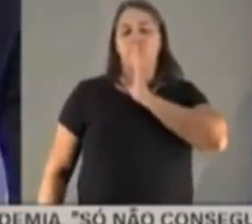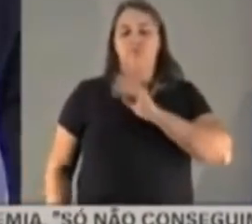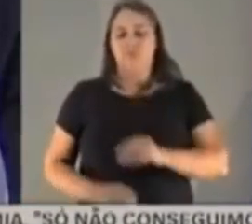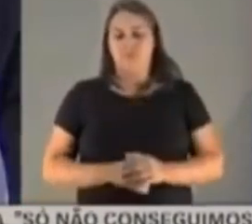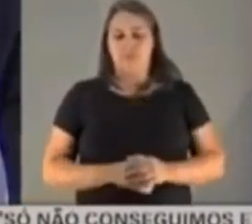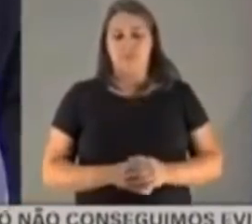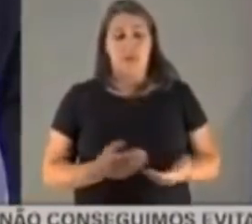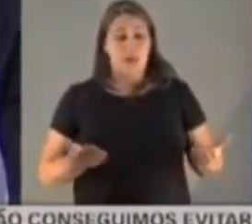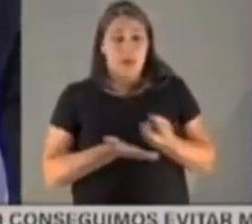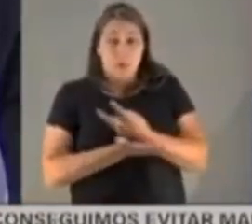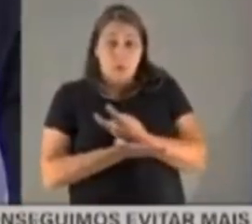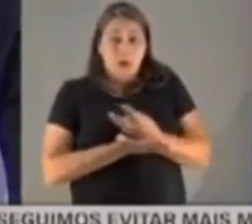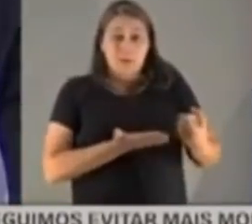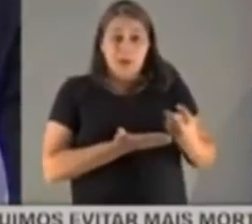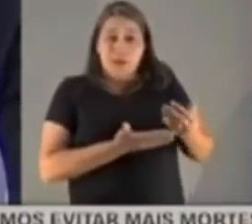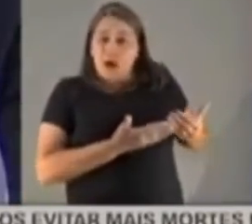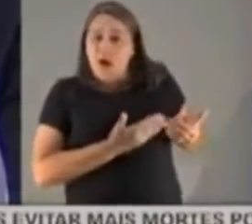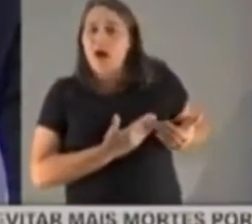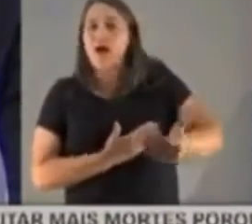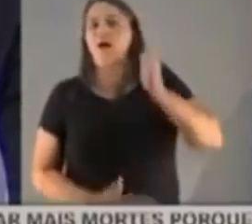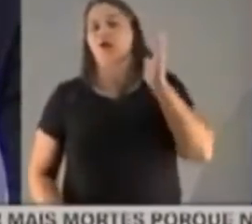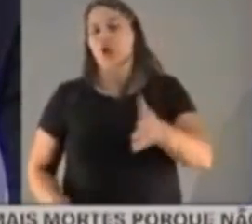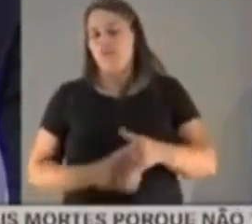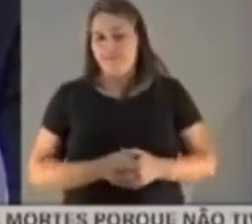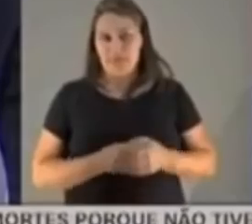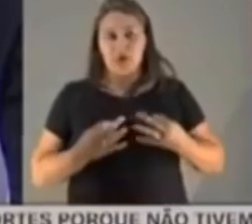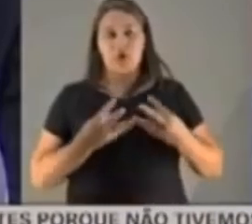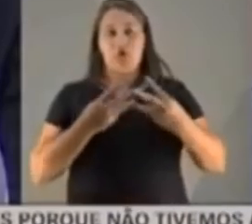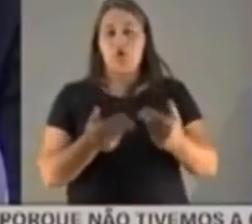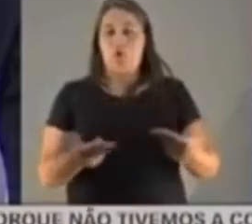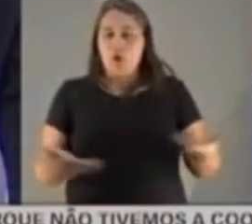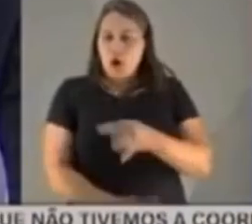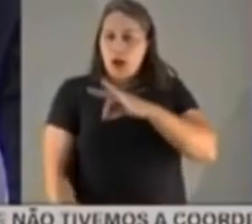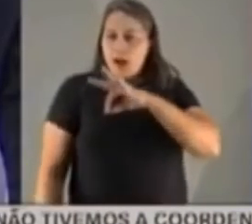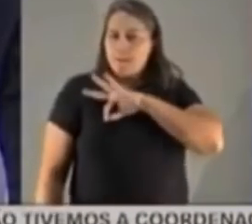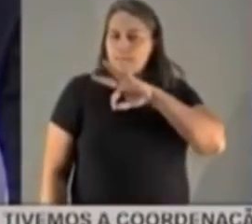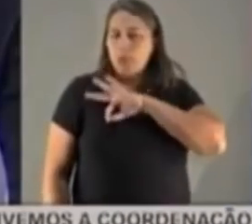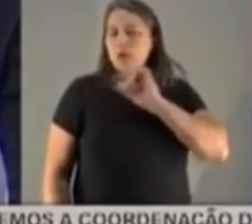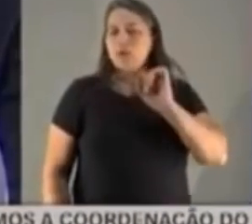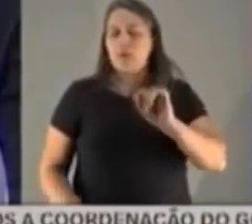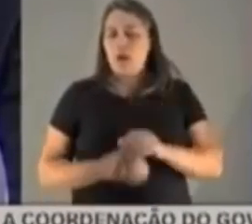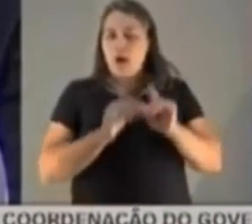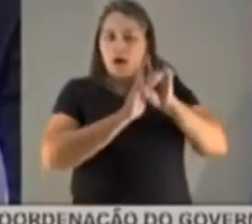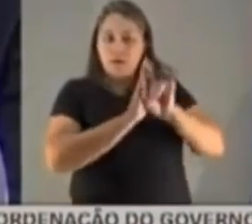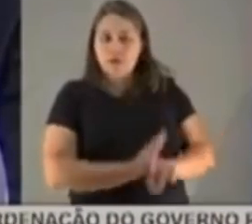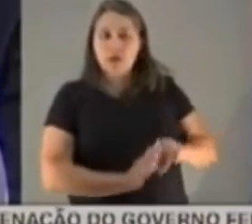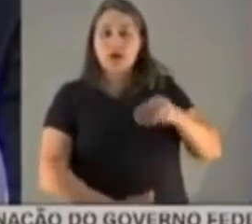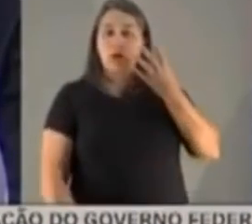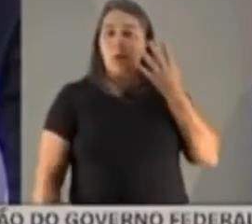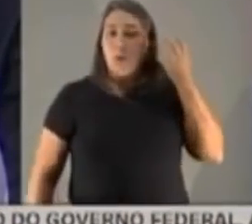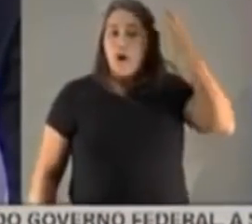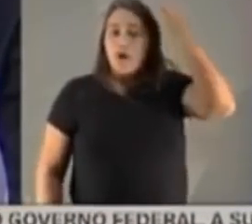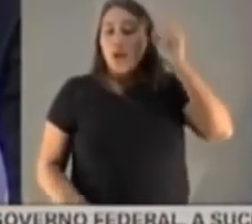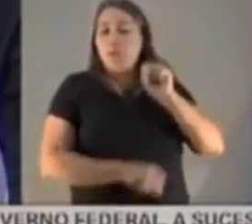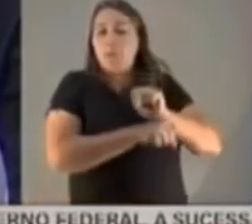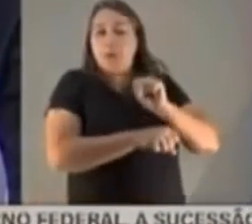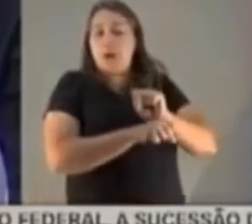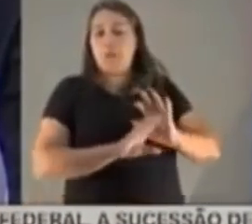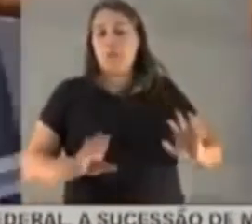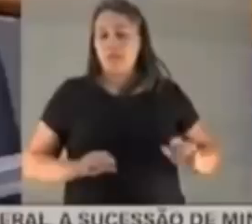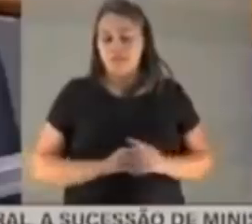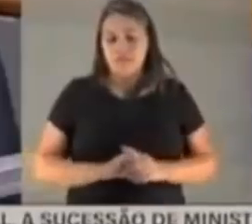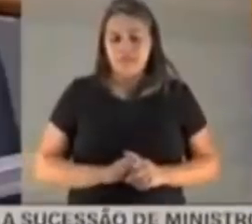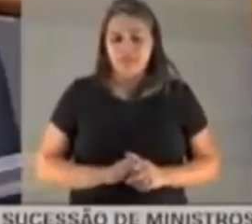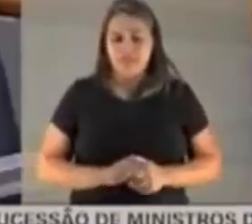o meu impeachment foi na sequência de todos esses atos, e a polícia hoje, a investigação do caso Marielle caiu em Boa e Maria, no meu sentido.